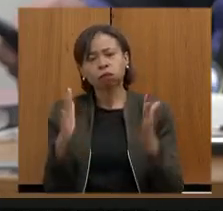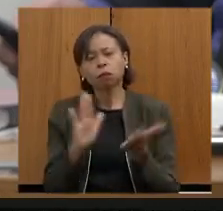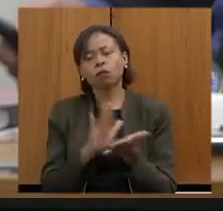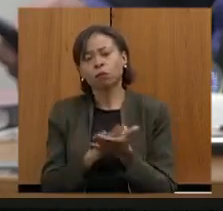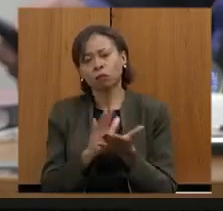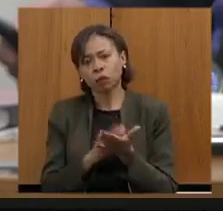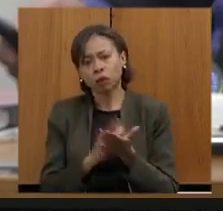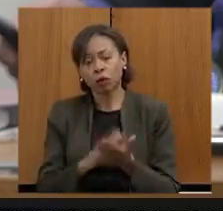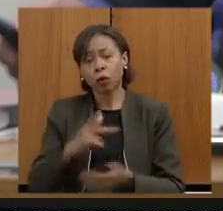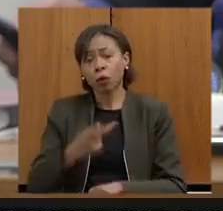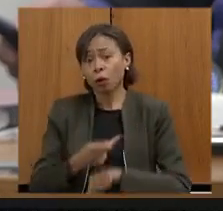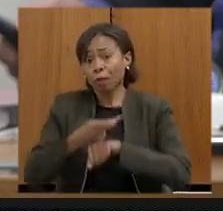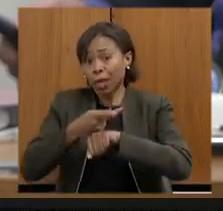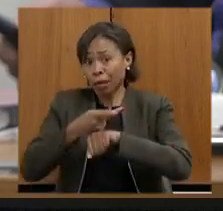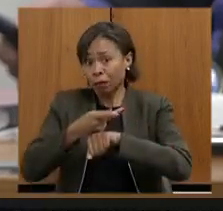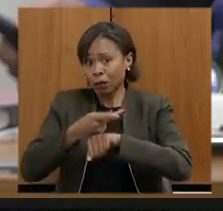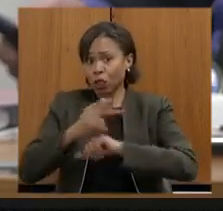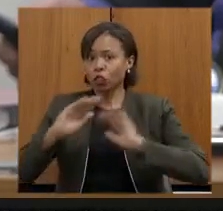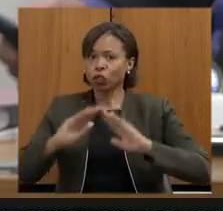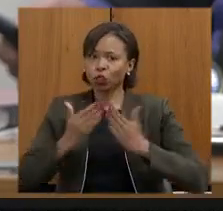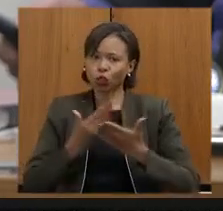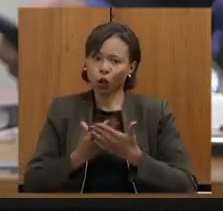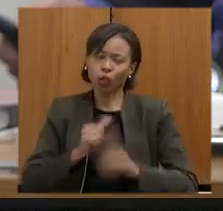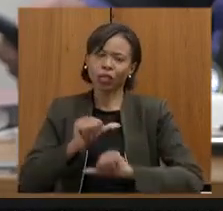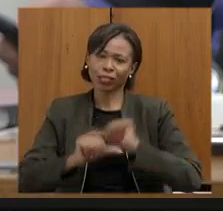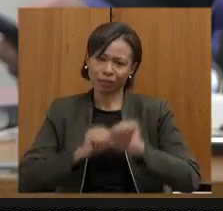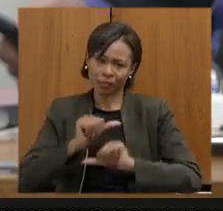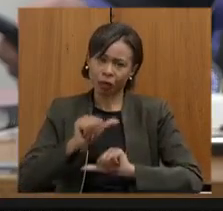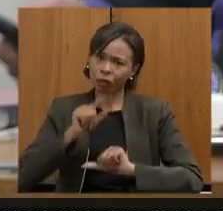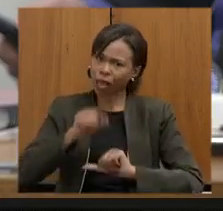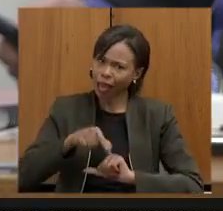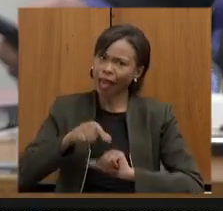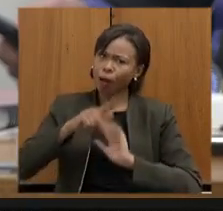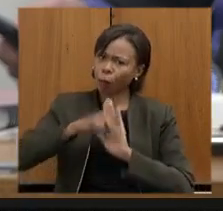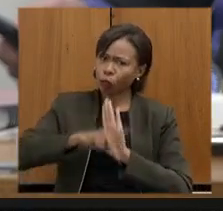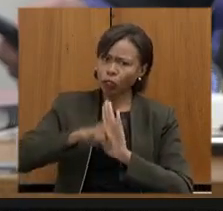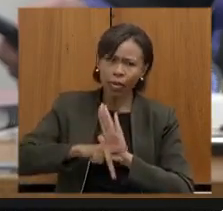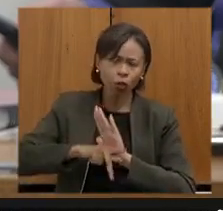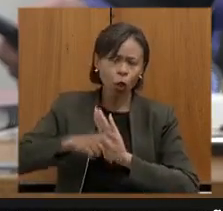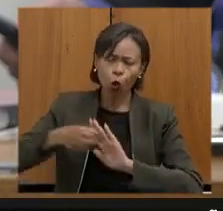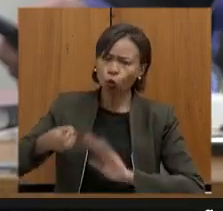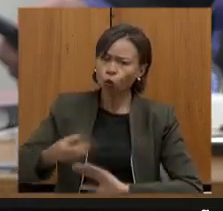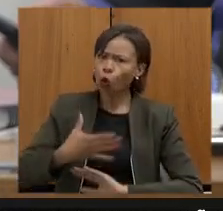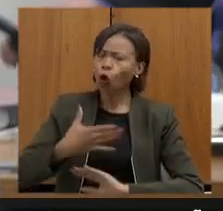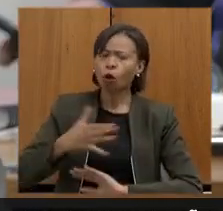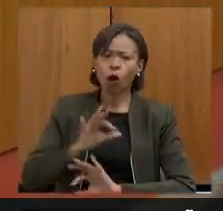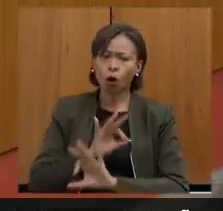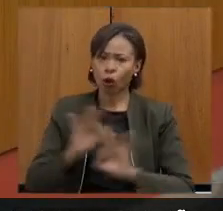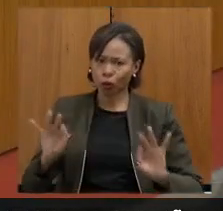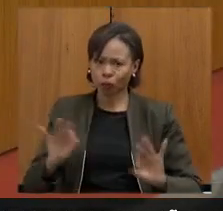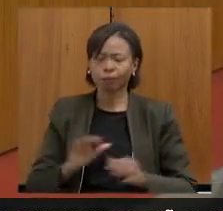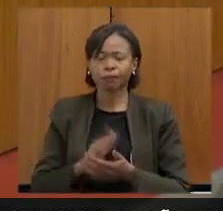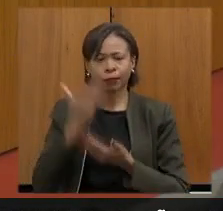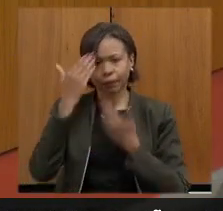Prêmio Escola Transformação, que eu acho que uma iniciativa inovadora e extremamente promissora. Obrigada.